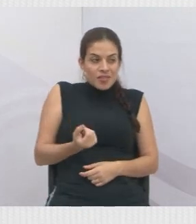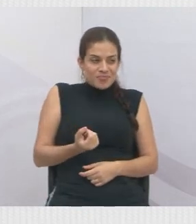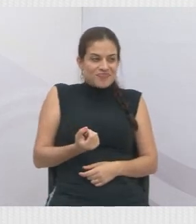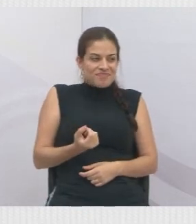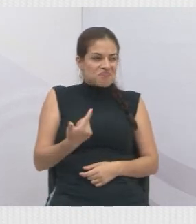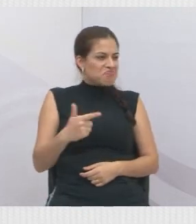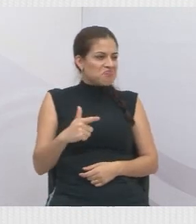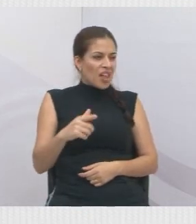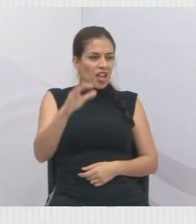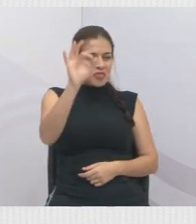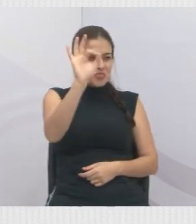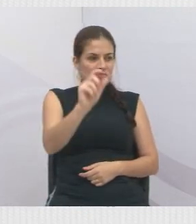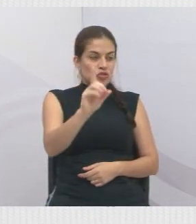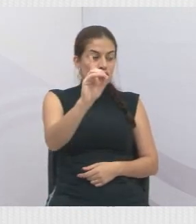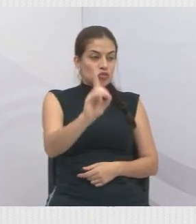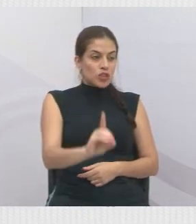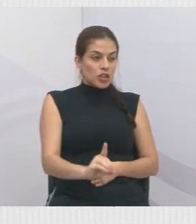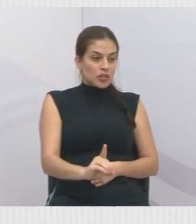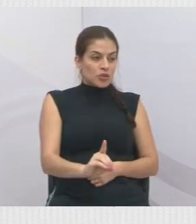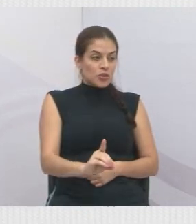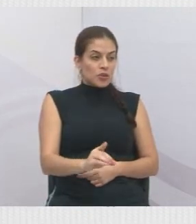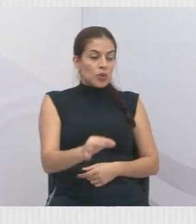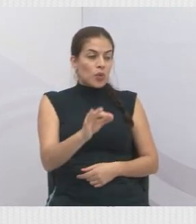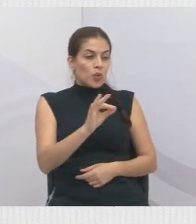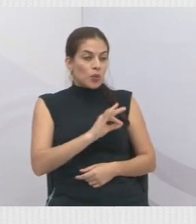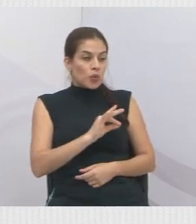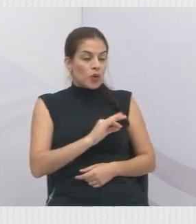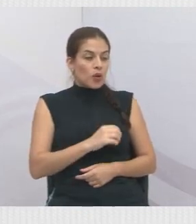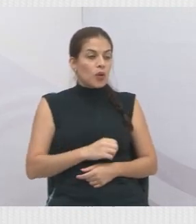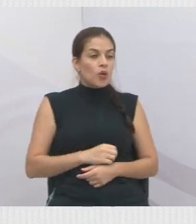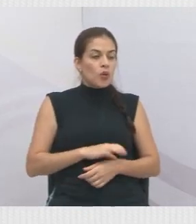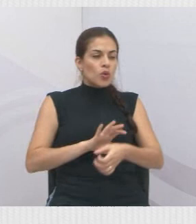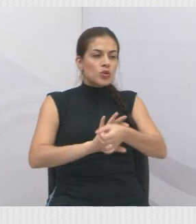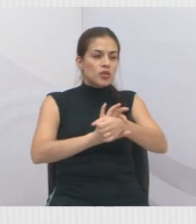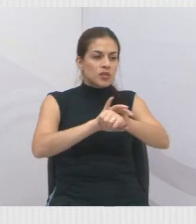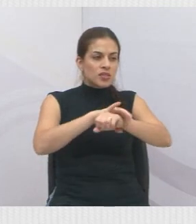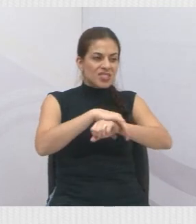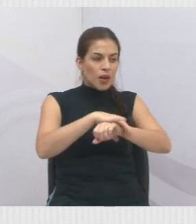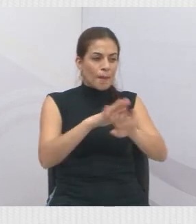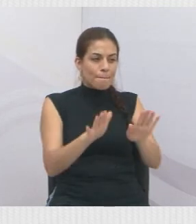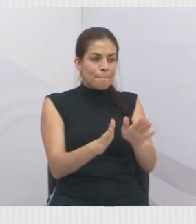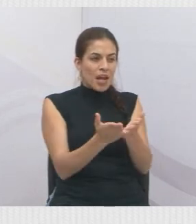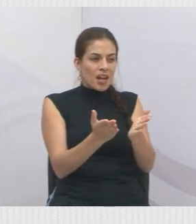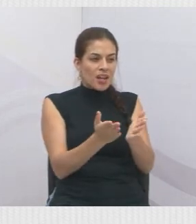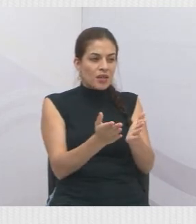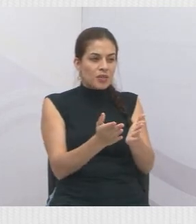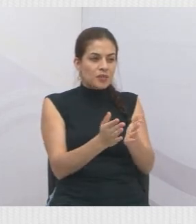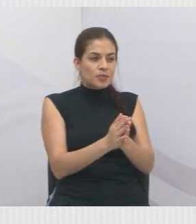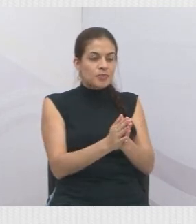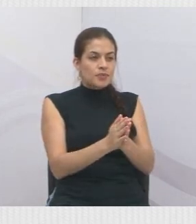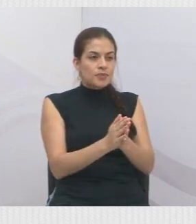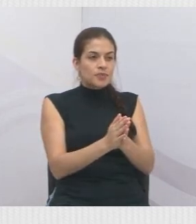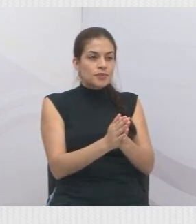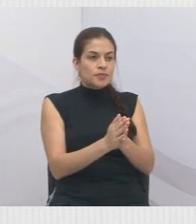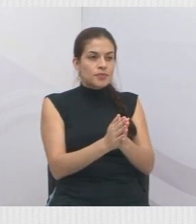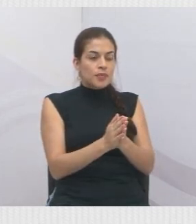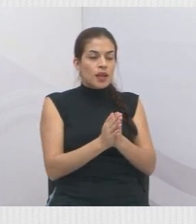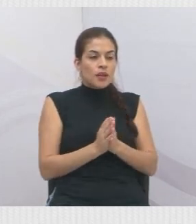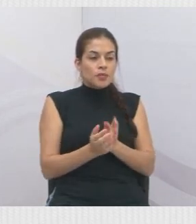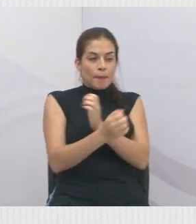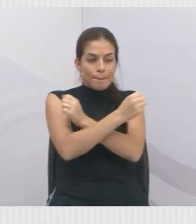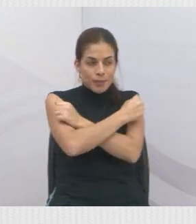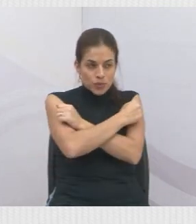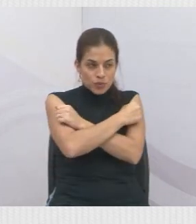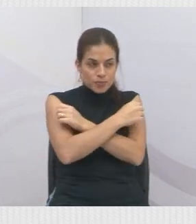direito a receber, evidentemente, o seguro-desemprego. É uma previsão nova, tem sido muito aplicada. É